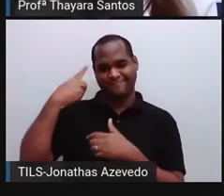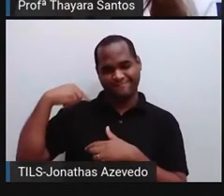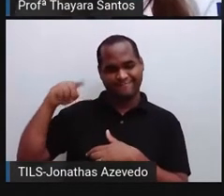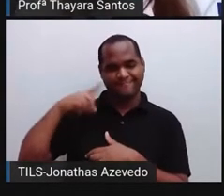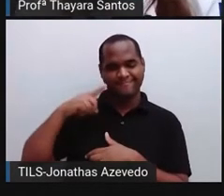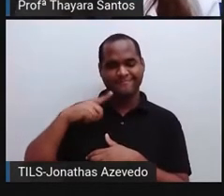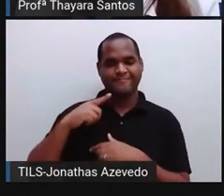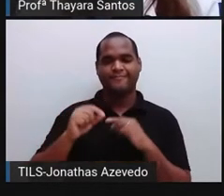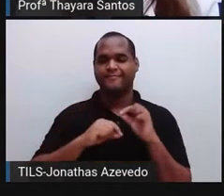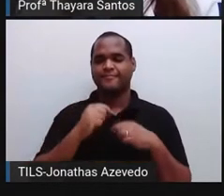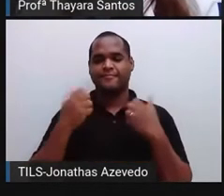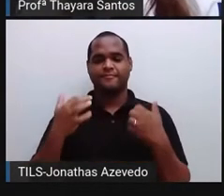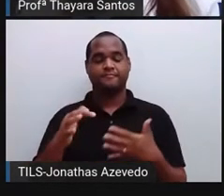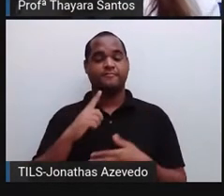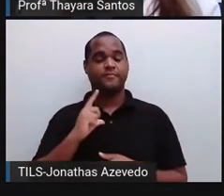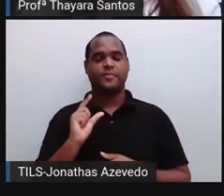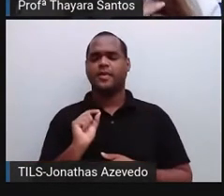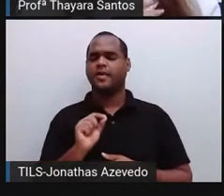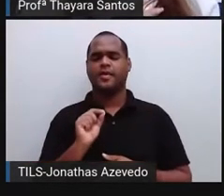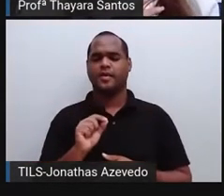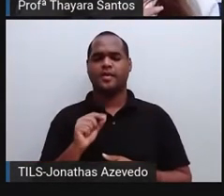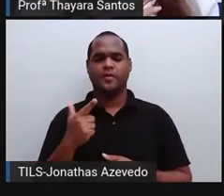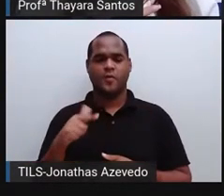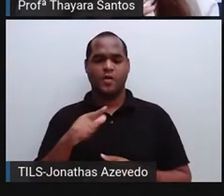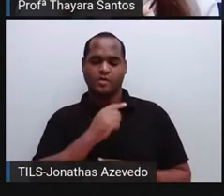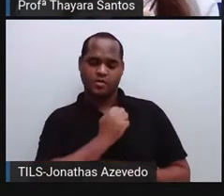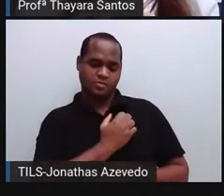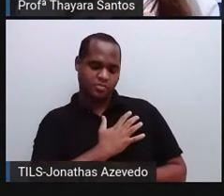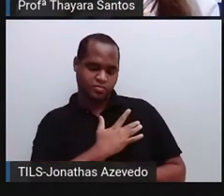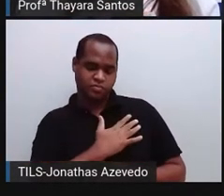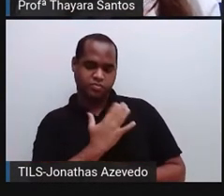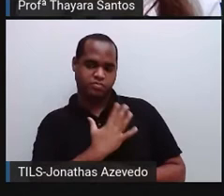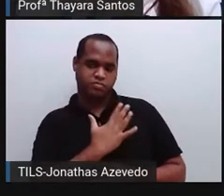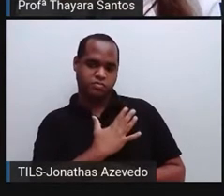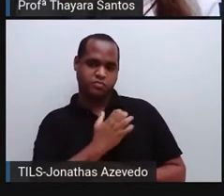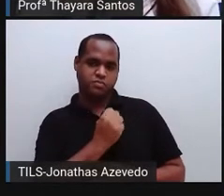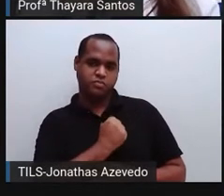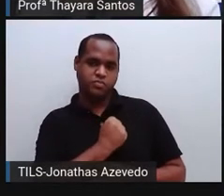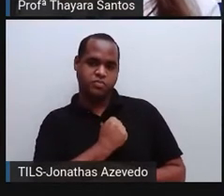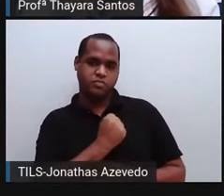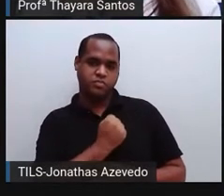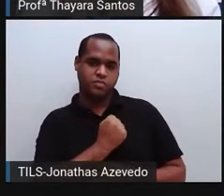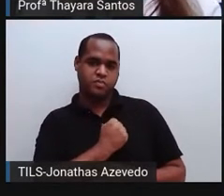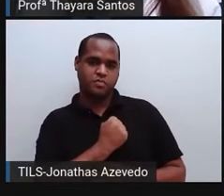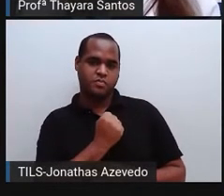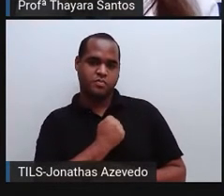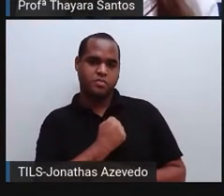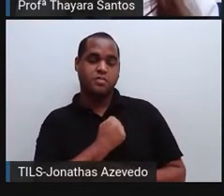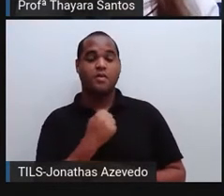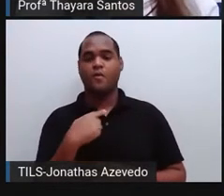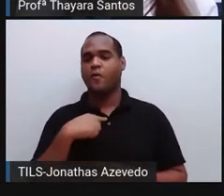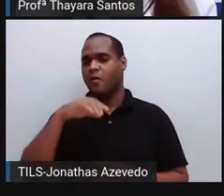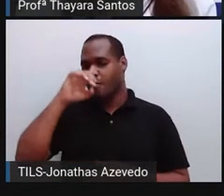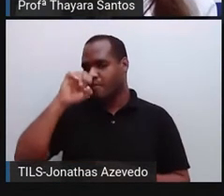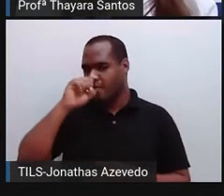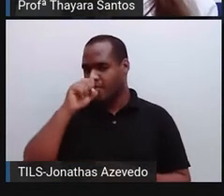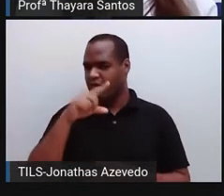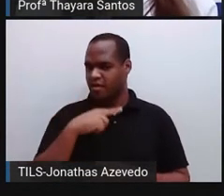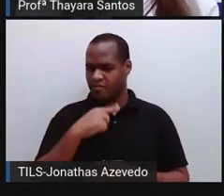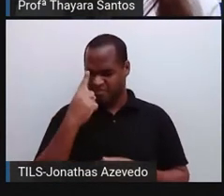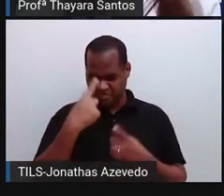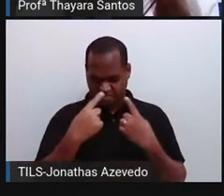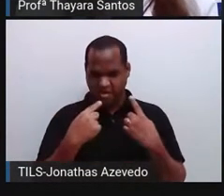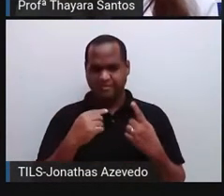Agora, por exemplo, o batimento do meu coração. A respiração. Isso não está mais sobre o nosso